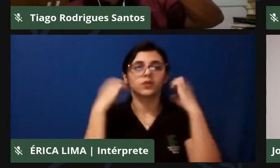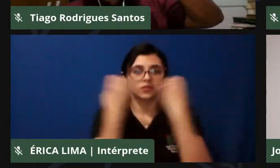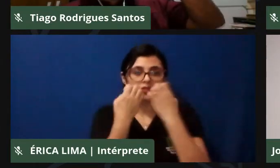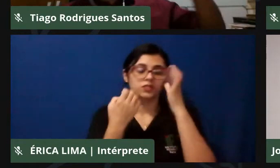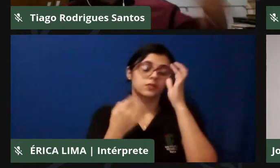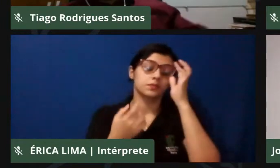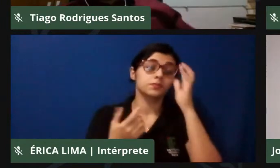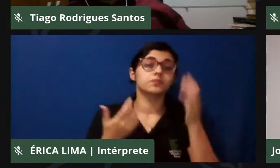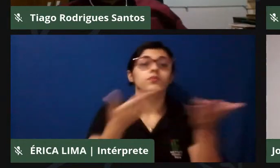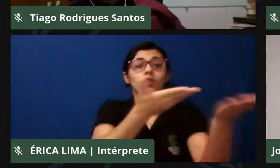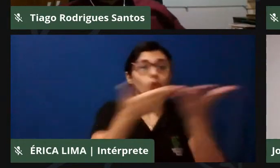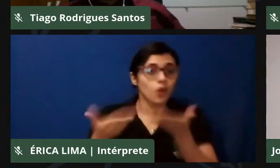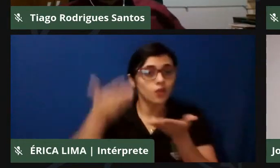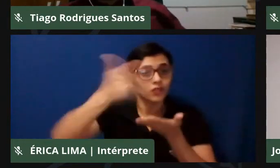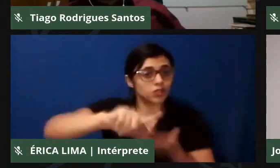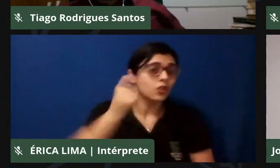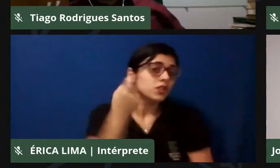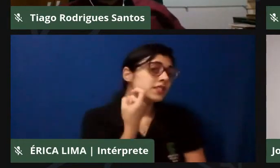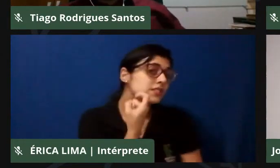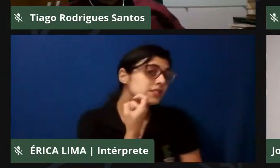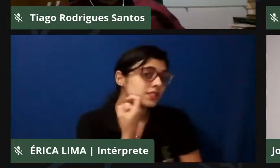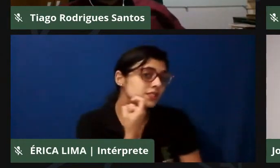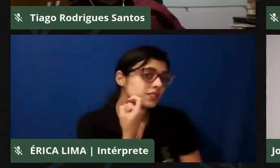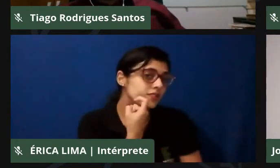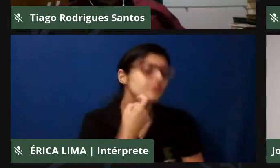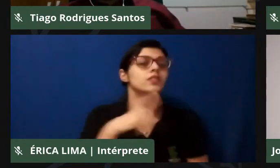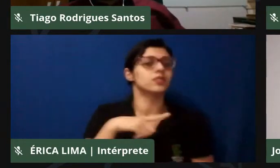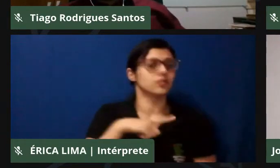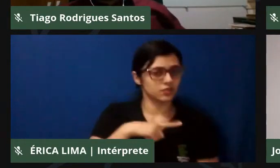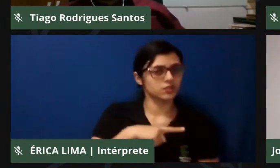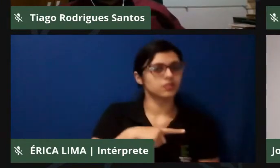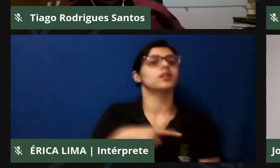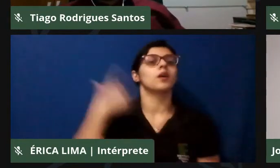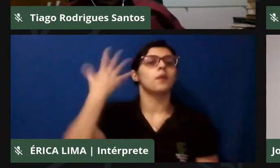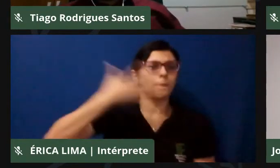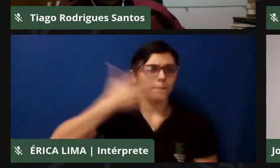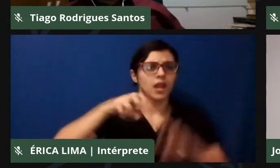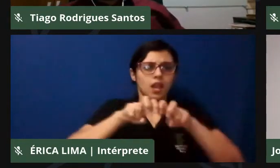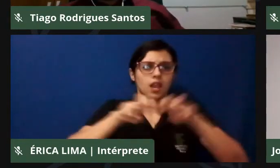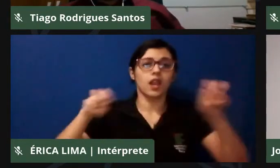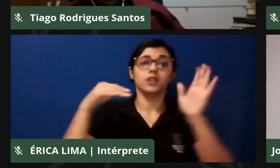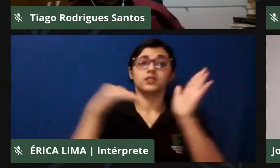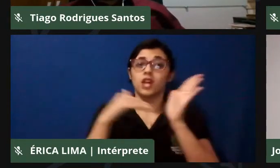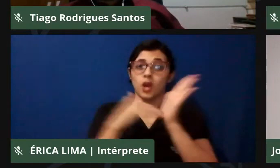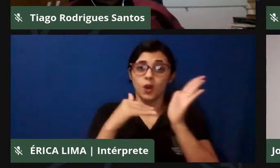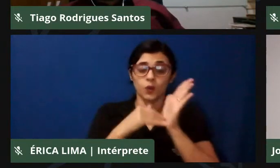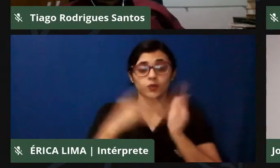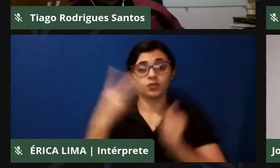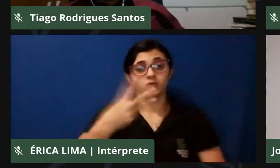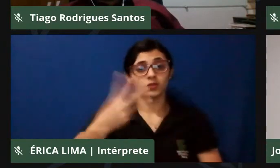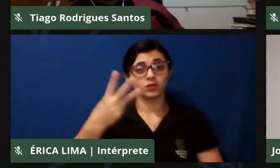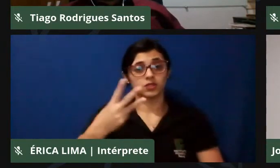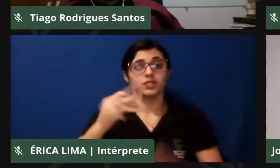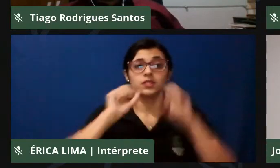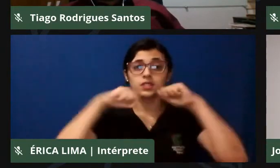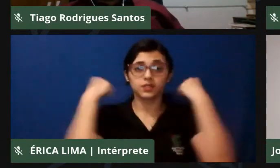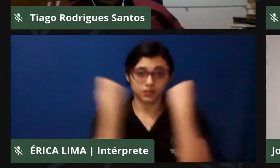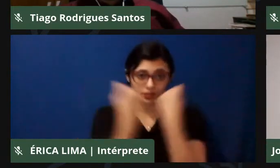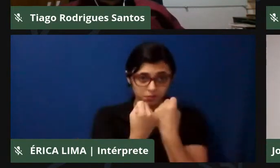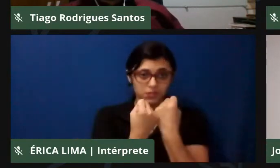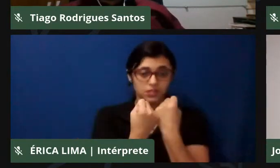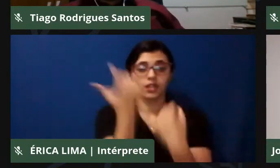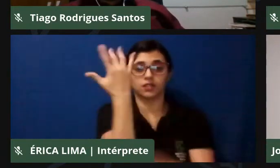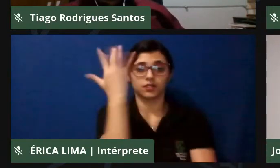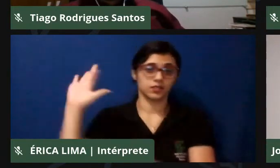para sexta-feira, nós teremos uma outra mesa redonda, a última mesa redonda do terceiro seminário e muito obrigado